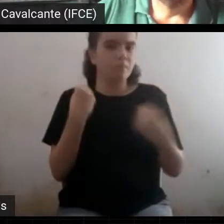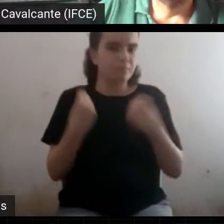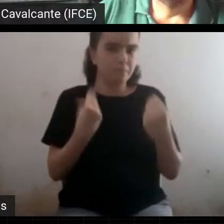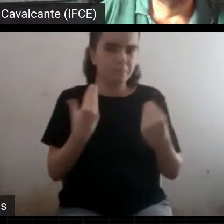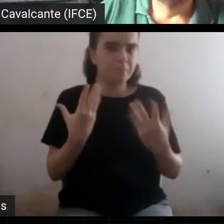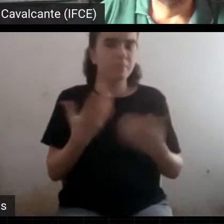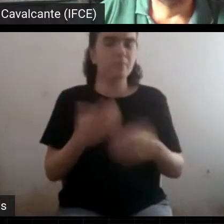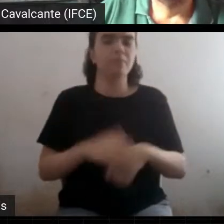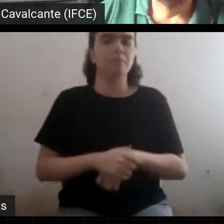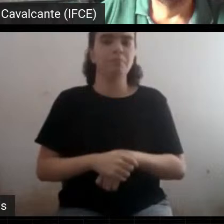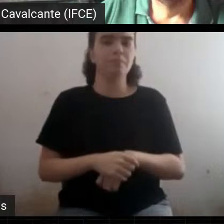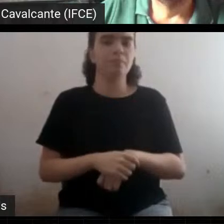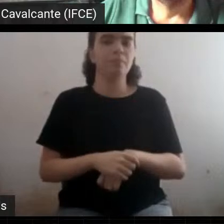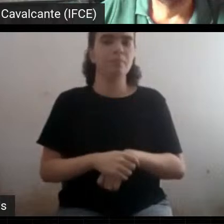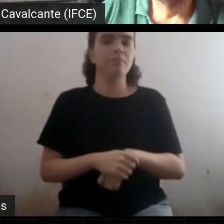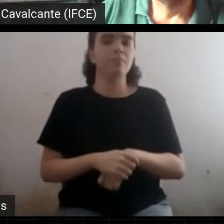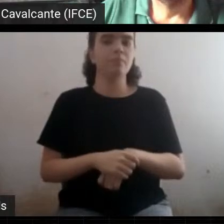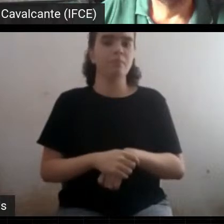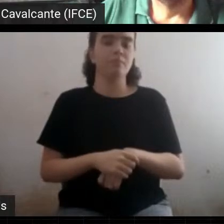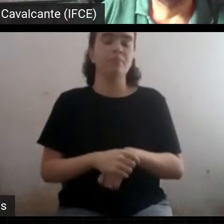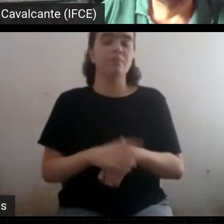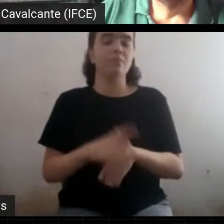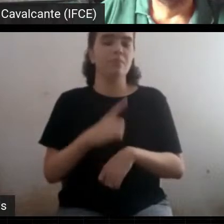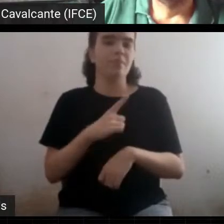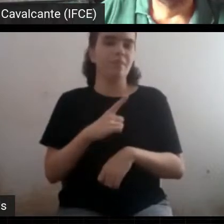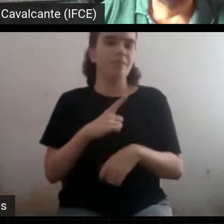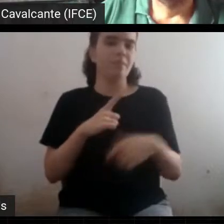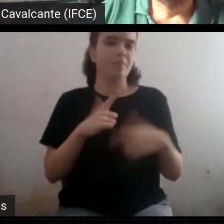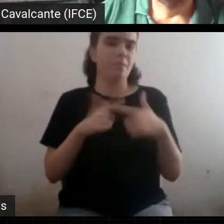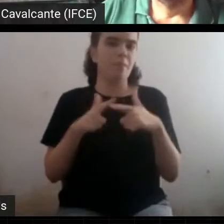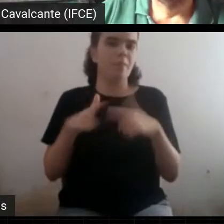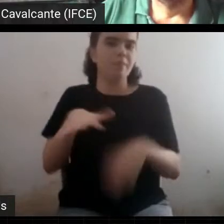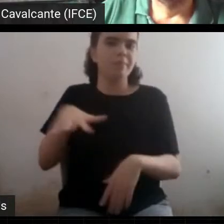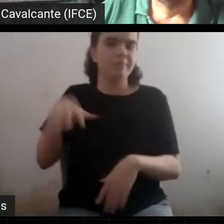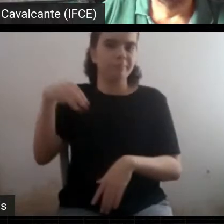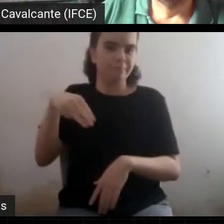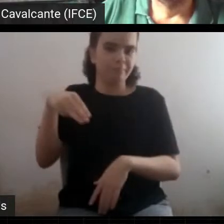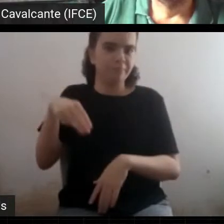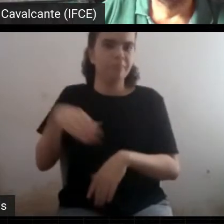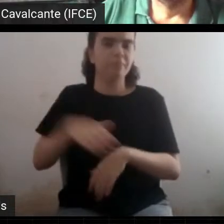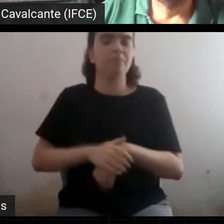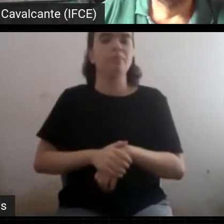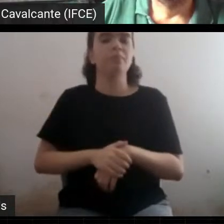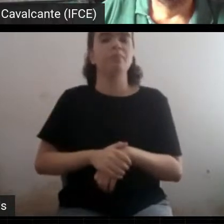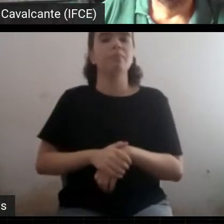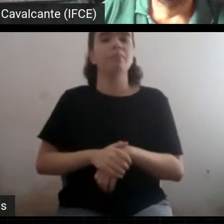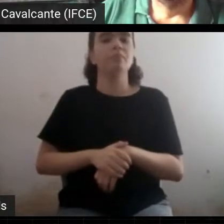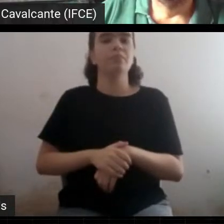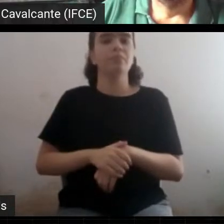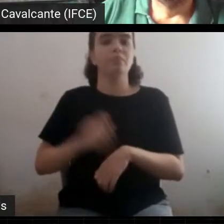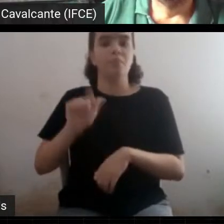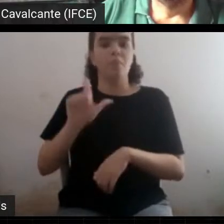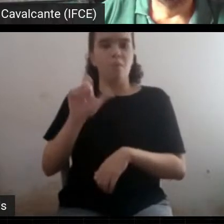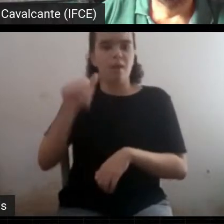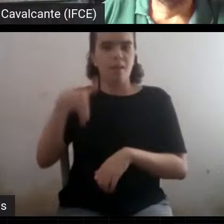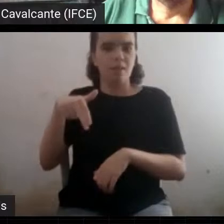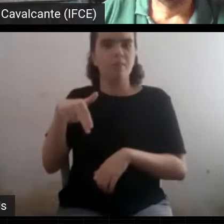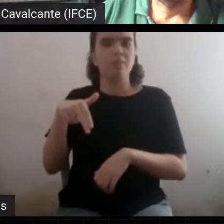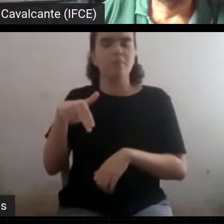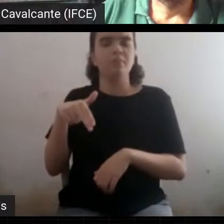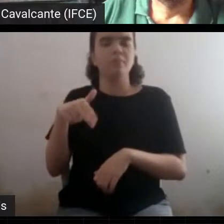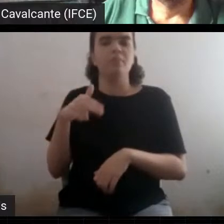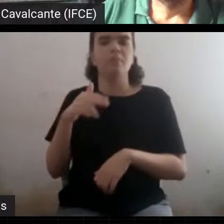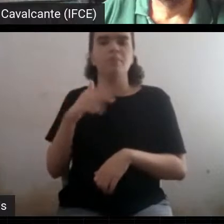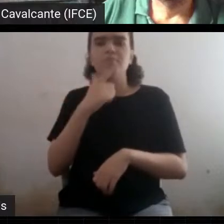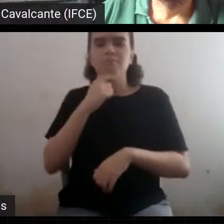Que era o chamado problema do horizonte. O Alan Goode, que é o pai do modelo inflacionário, ele falou assim, olha, porque